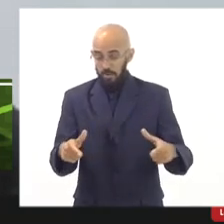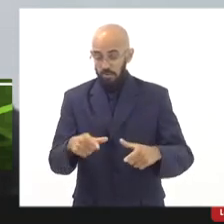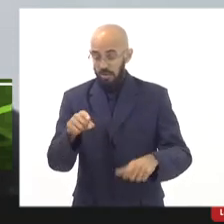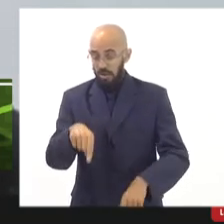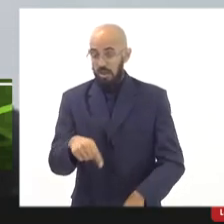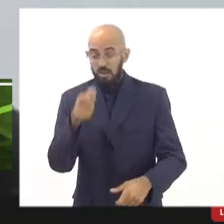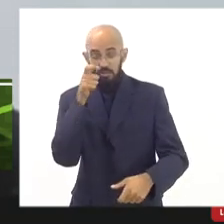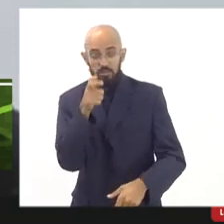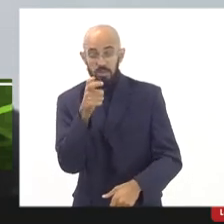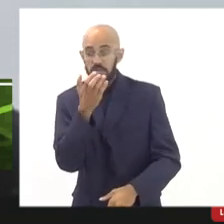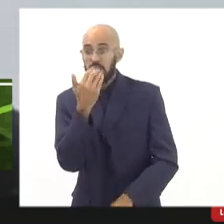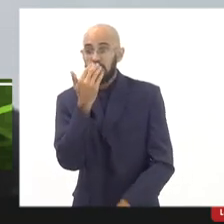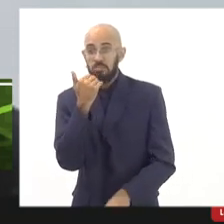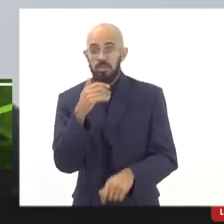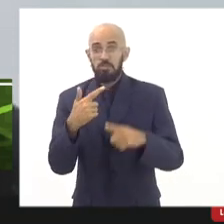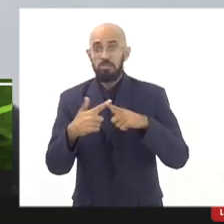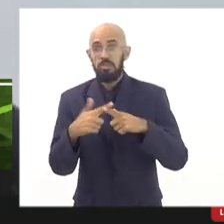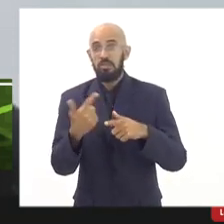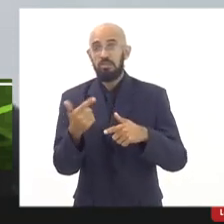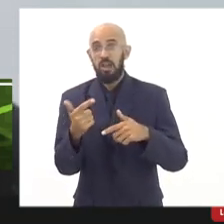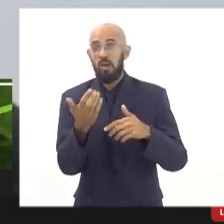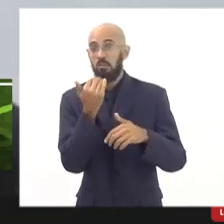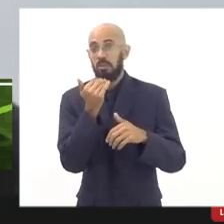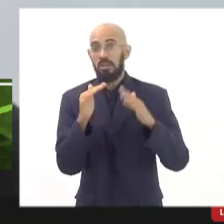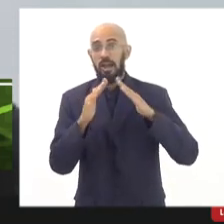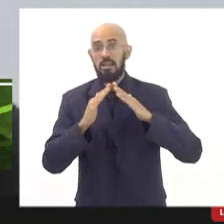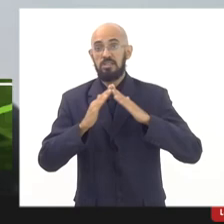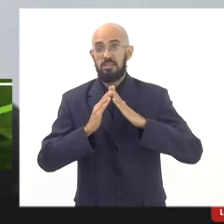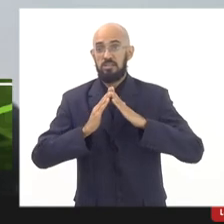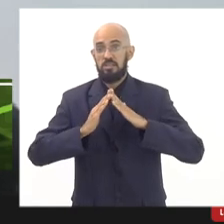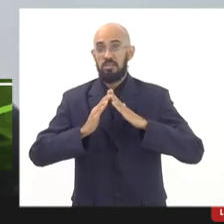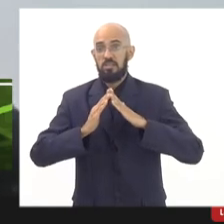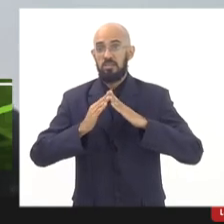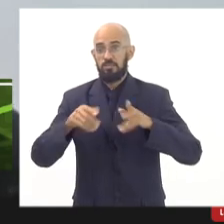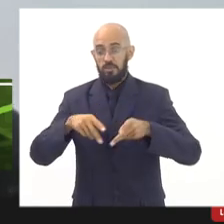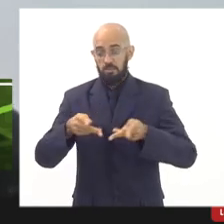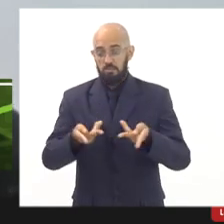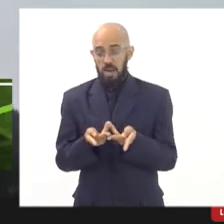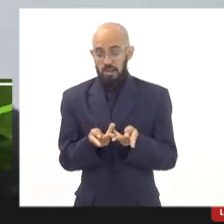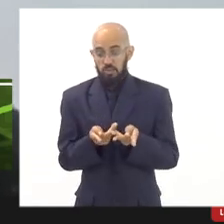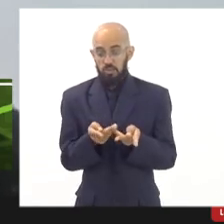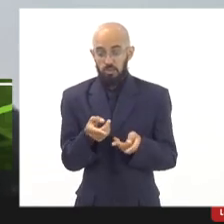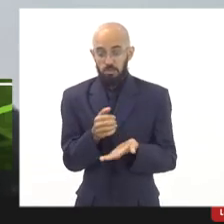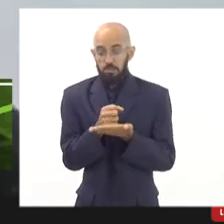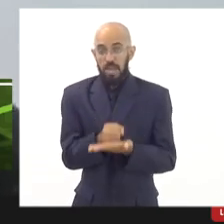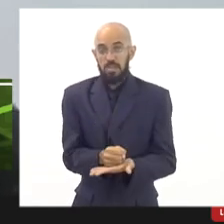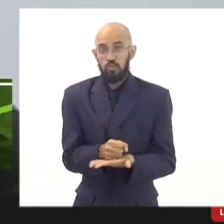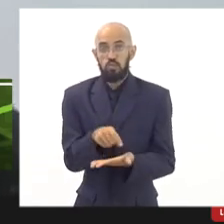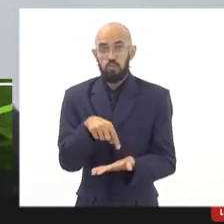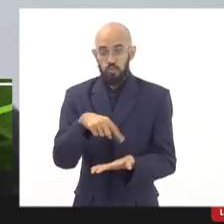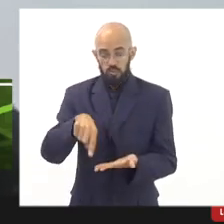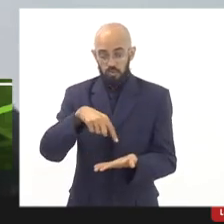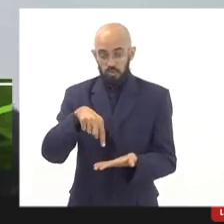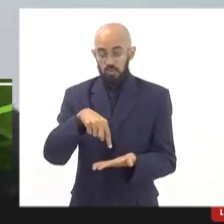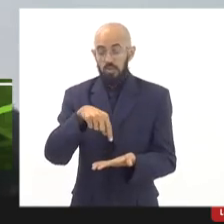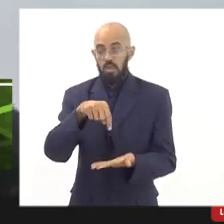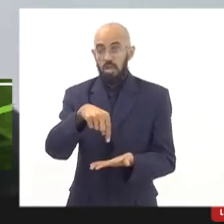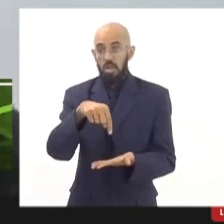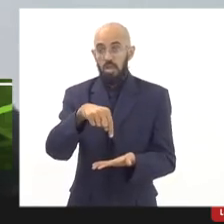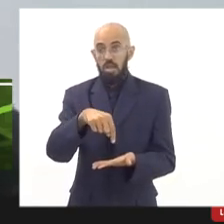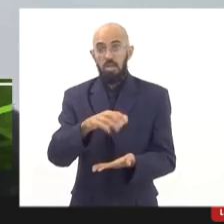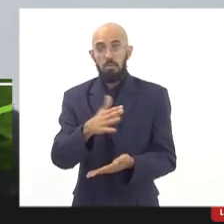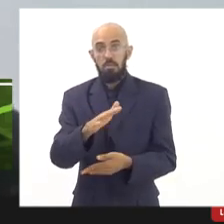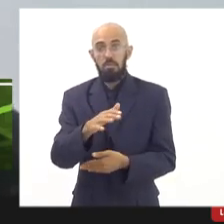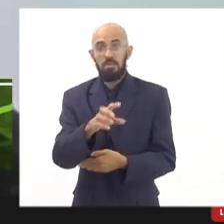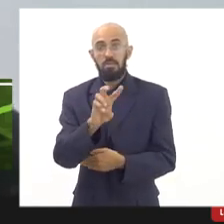porque não tem o que comer em casa. e um prato, o peso total de um prato na per capita vai